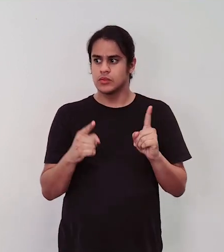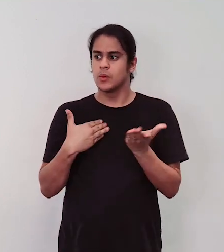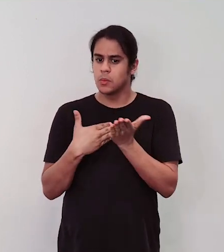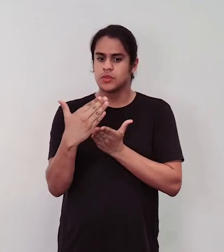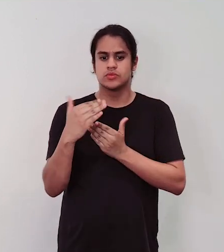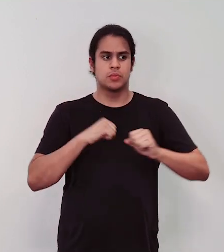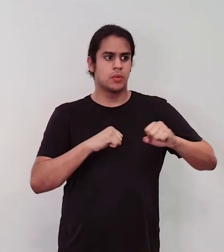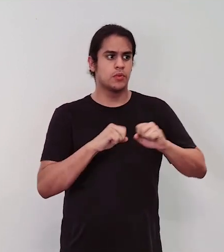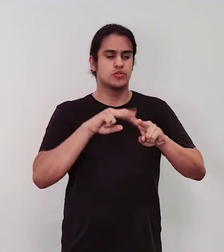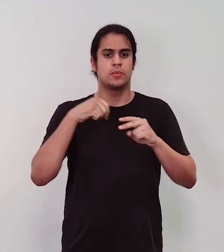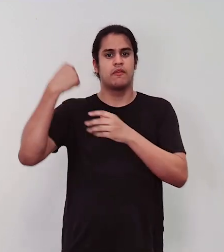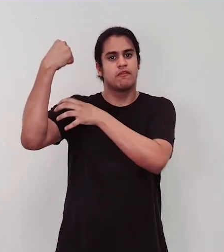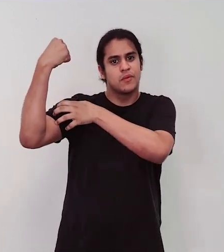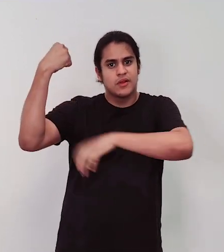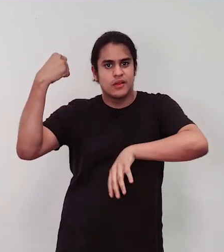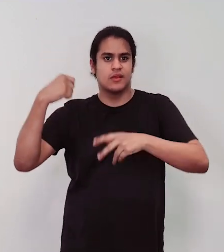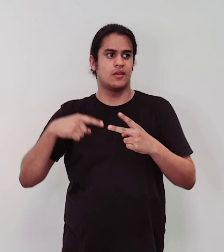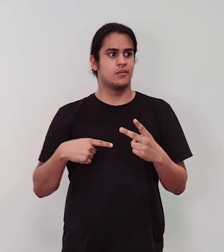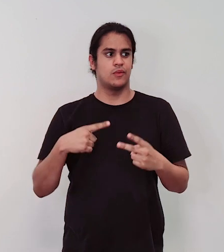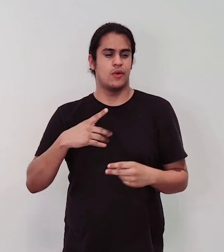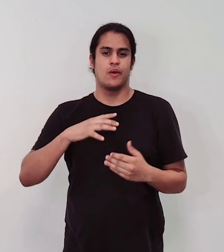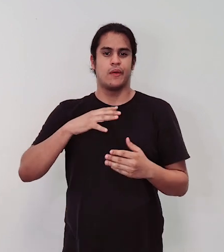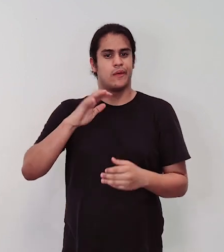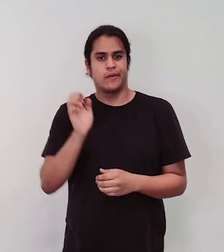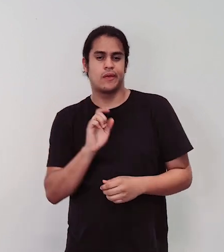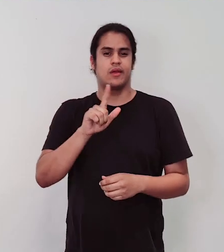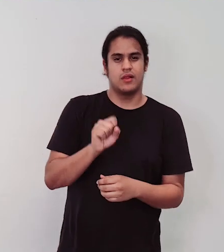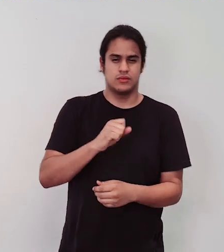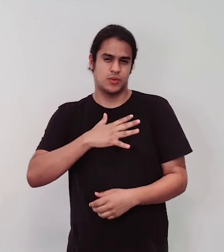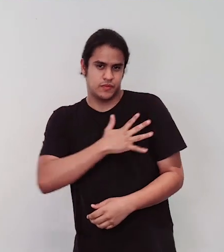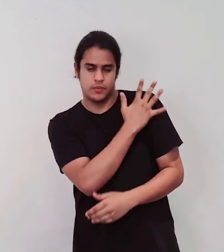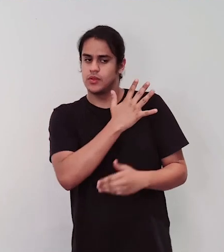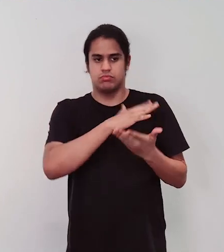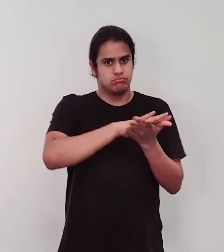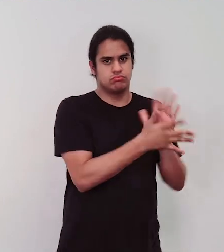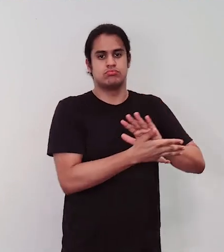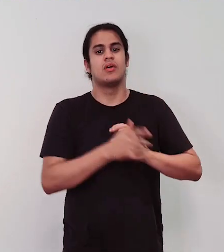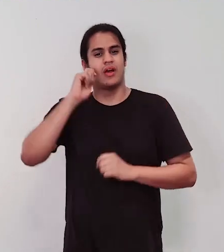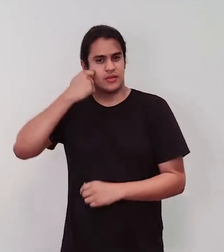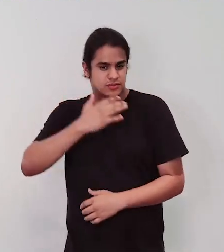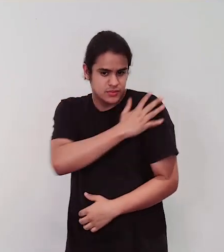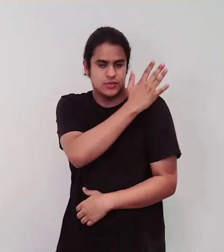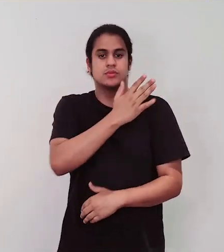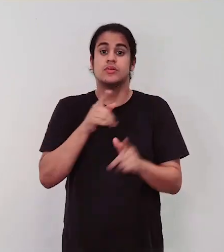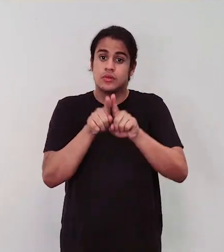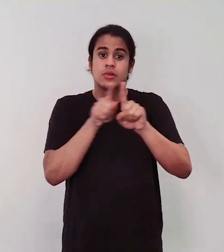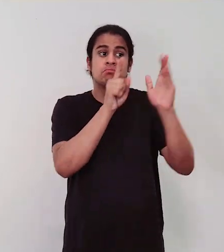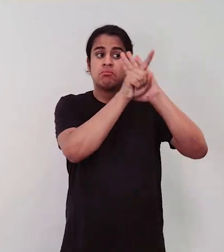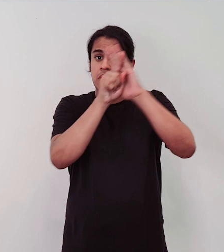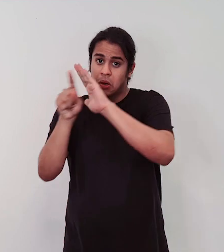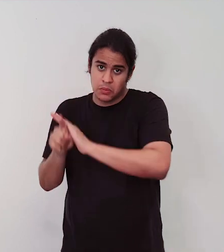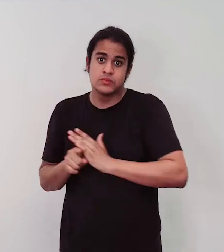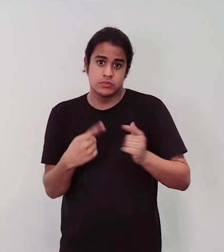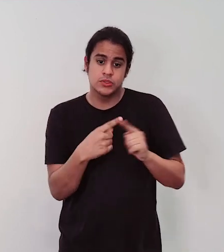como contra-homofobia, racismo, e também com perguntas, que também estimulei a pensar em